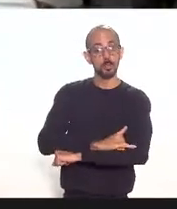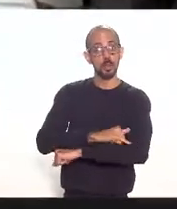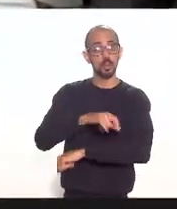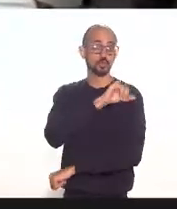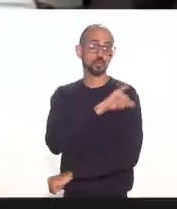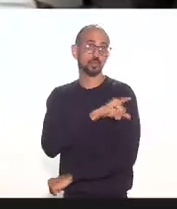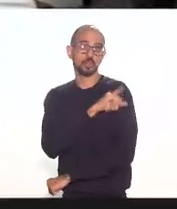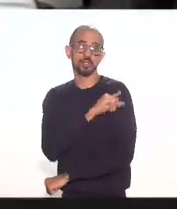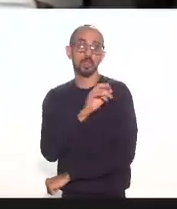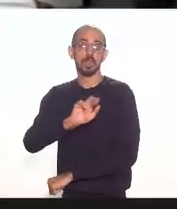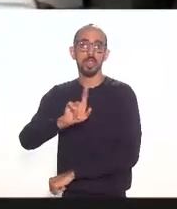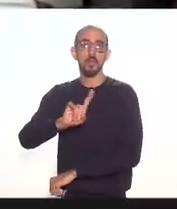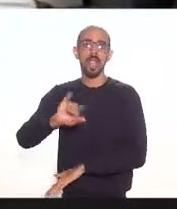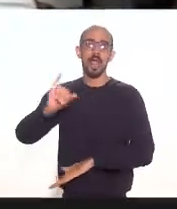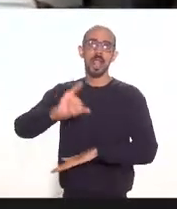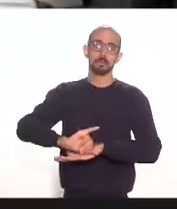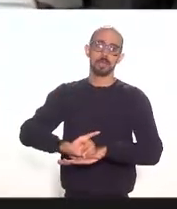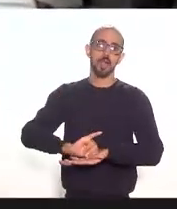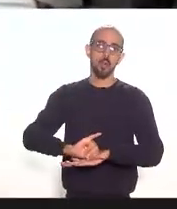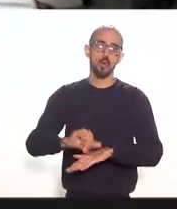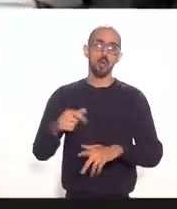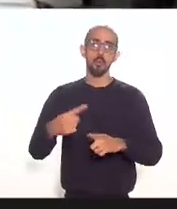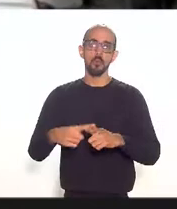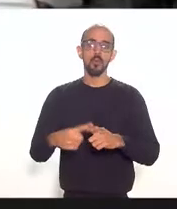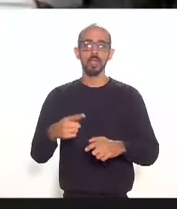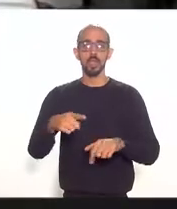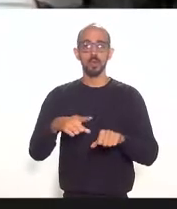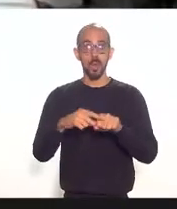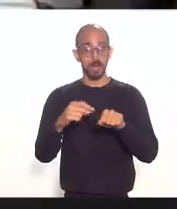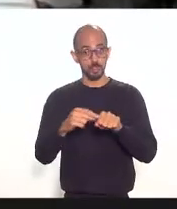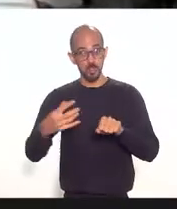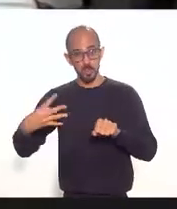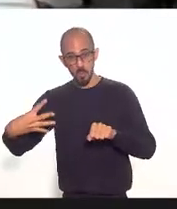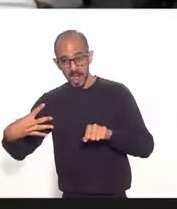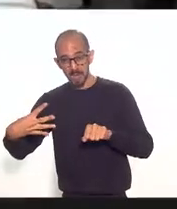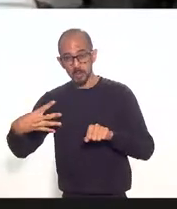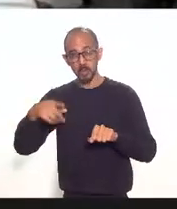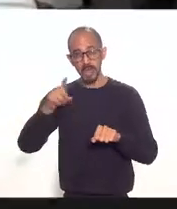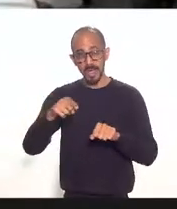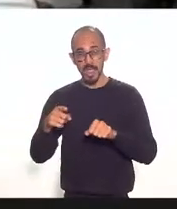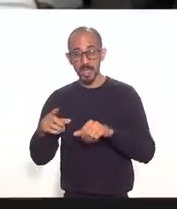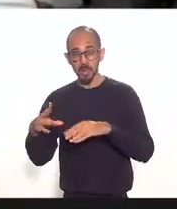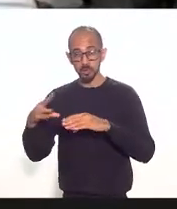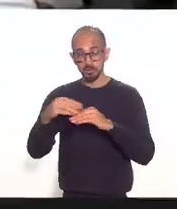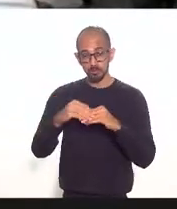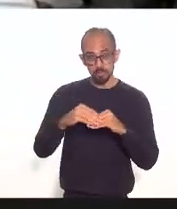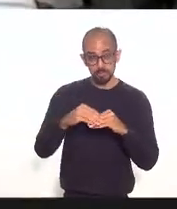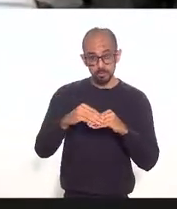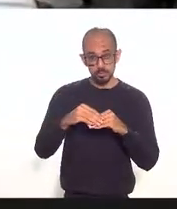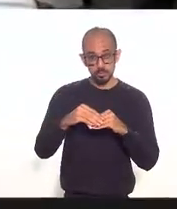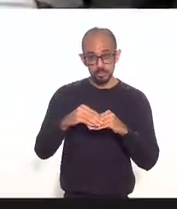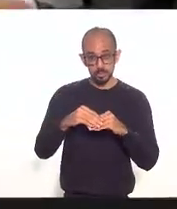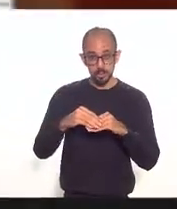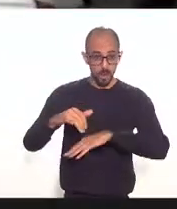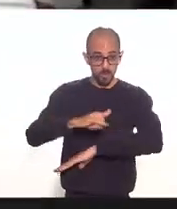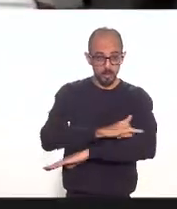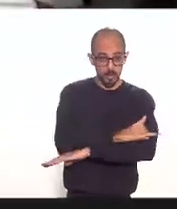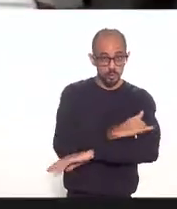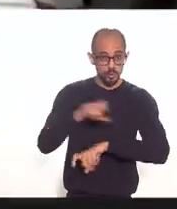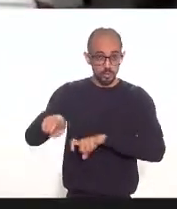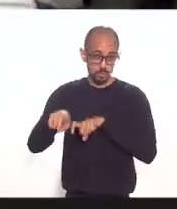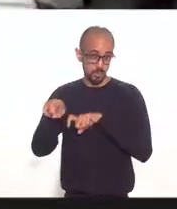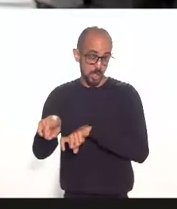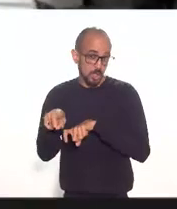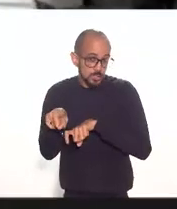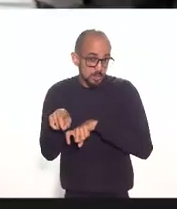então eu só queria entender se o artigo 4 ele é o artigo que inclui os aeroportos regionais dentro desse